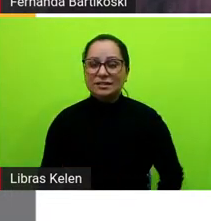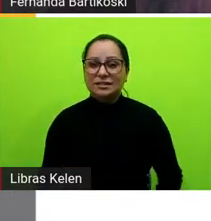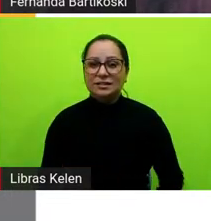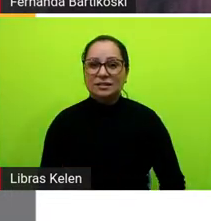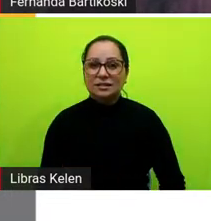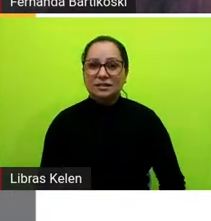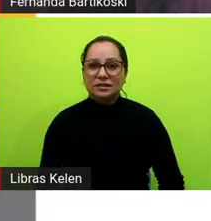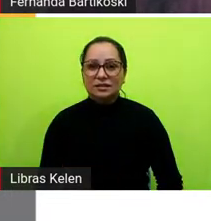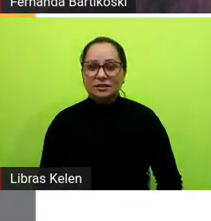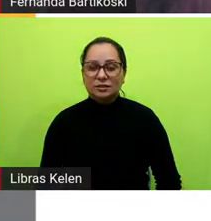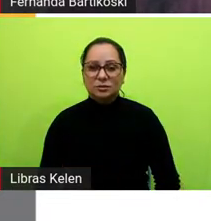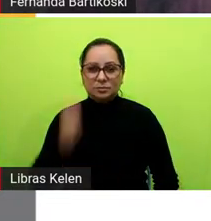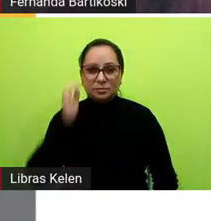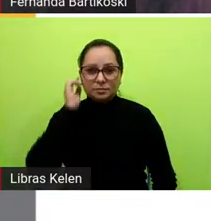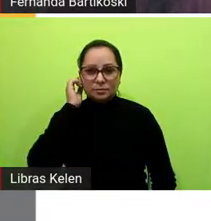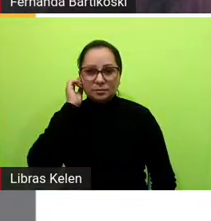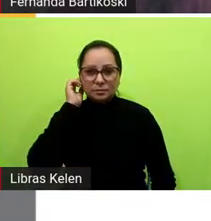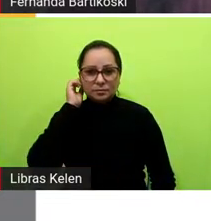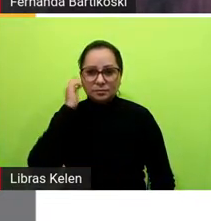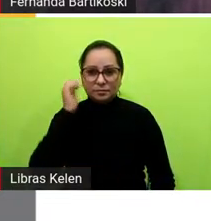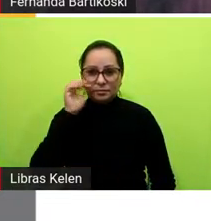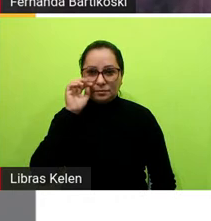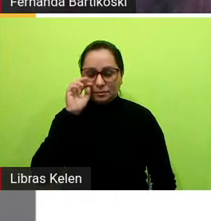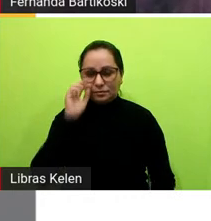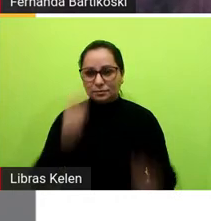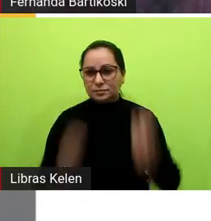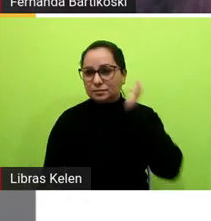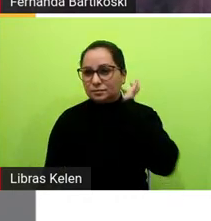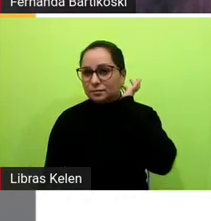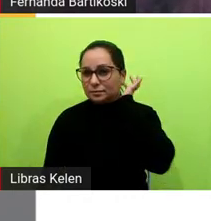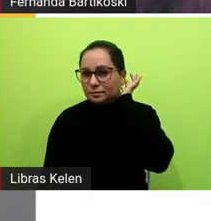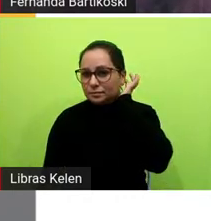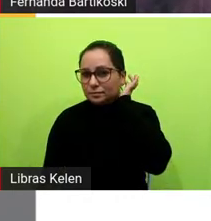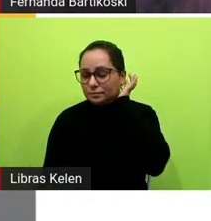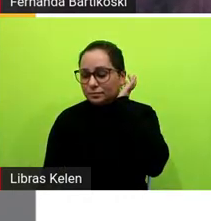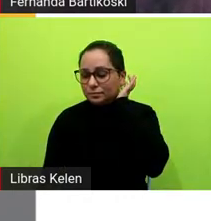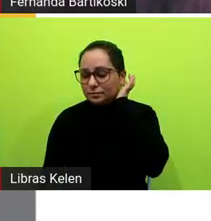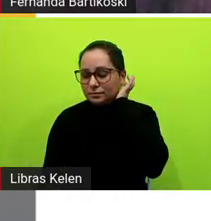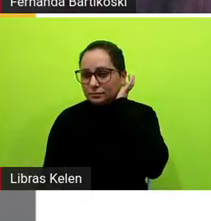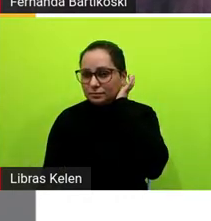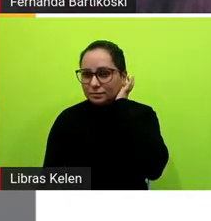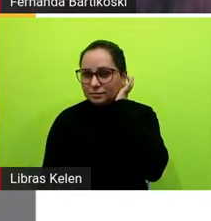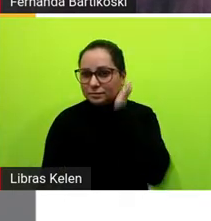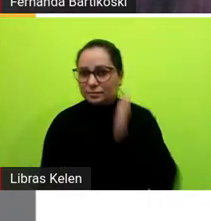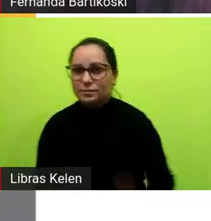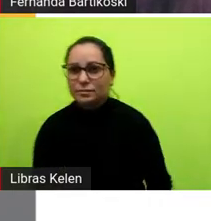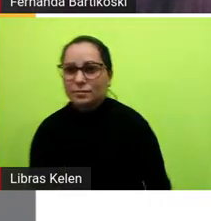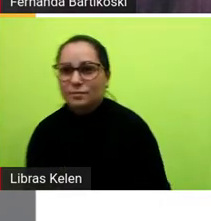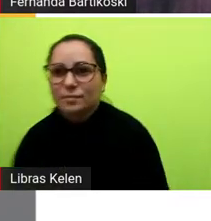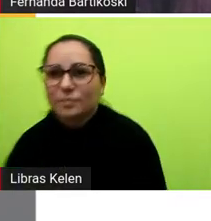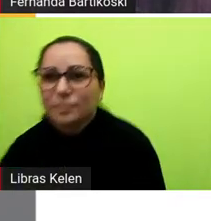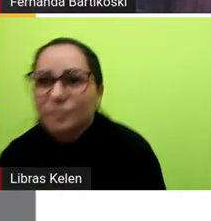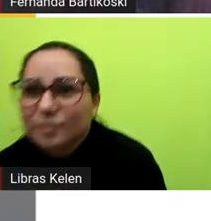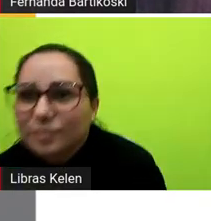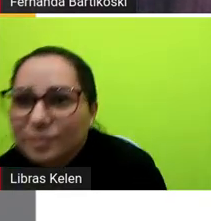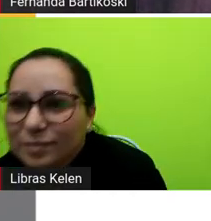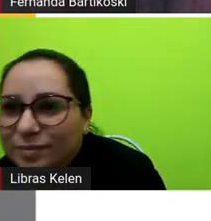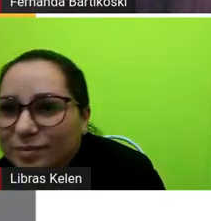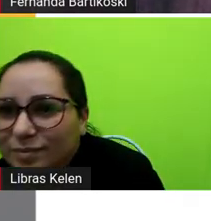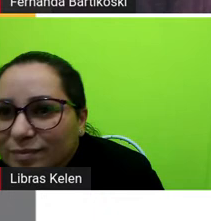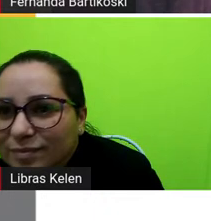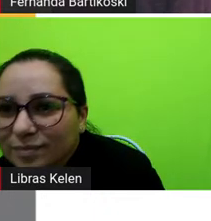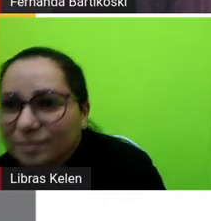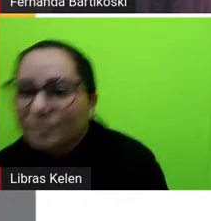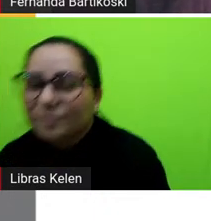A gente sabe que ela não é a toa o sucesso que ela faz, né? Por tanto tempo do Vida, que é uma obra